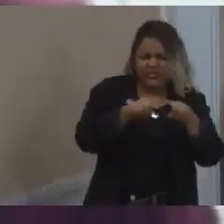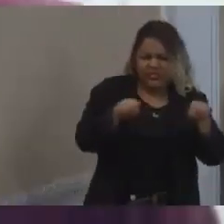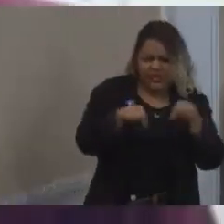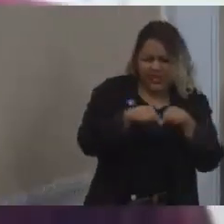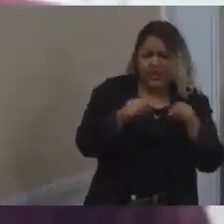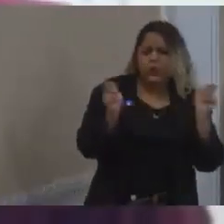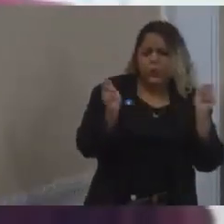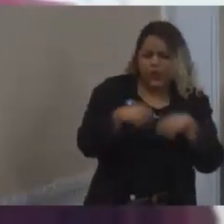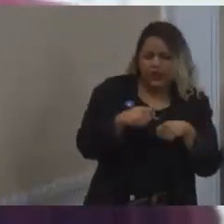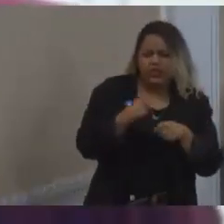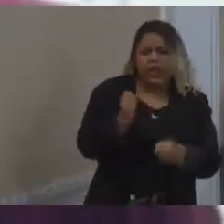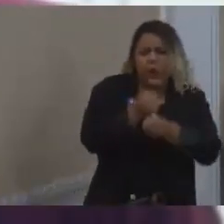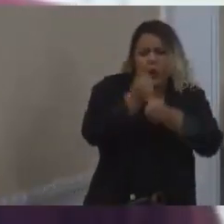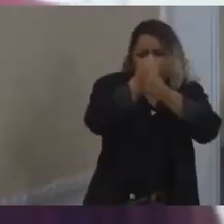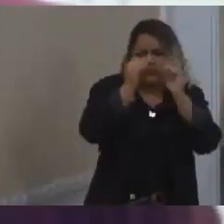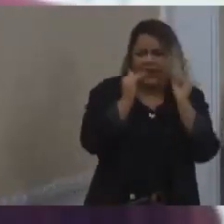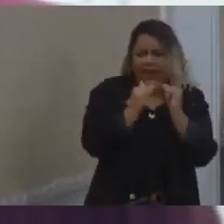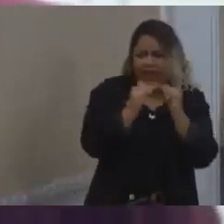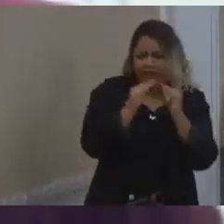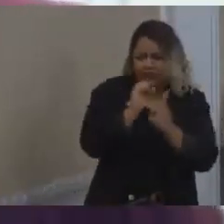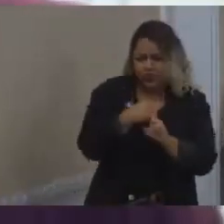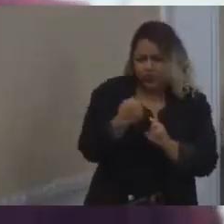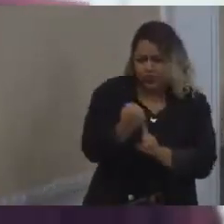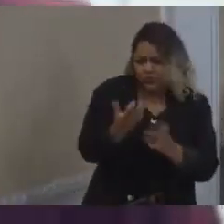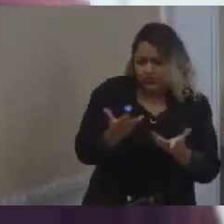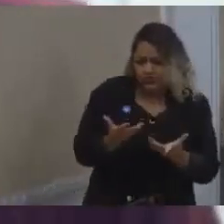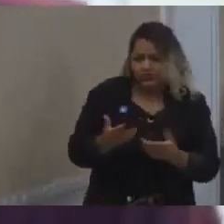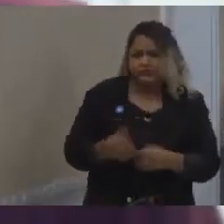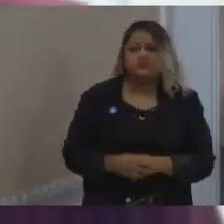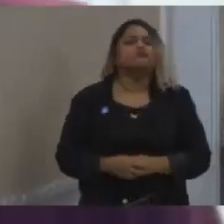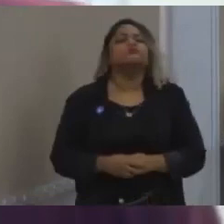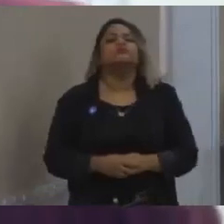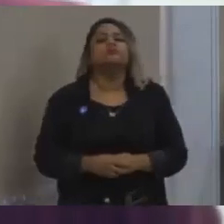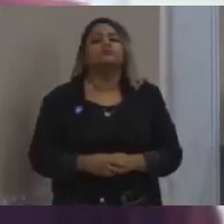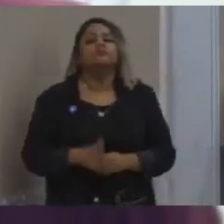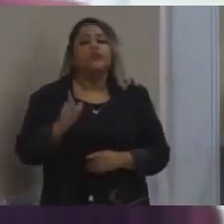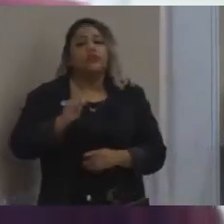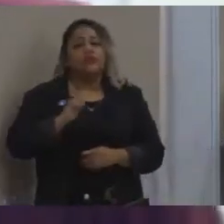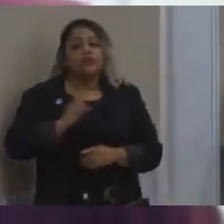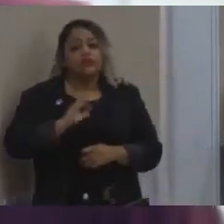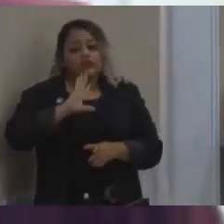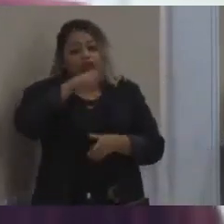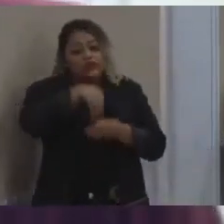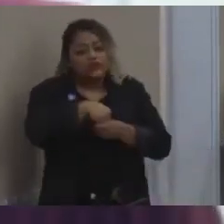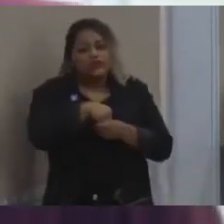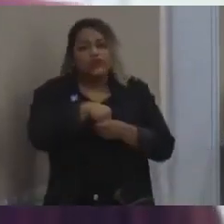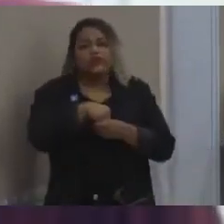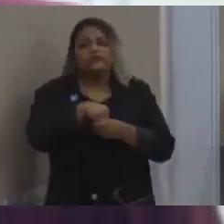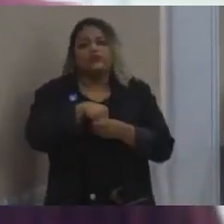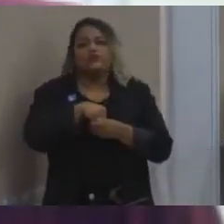Dentro do assentamento, o plano de desenvolvimento sustentável dos idóricos está sendo